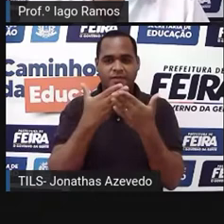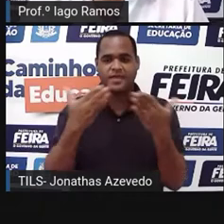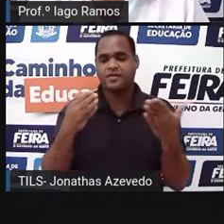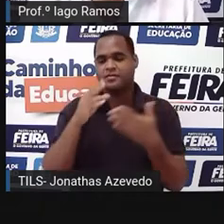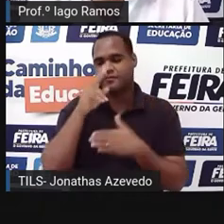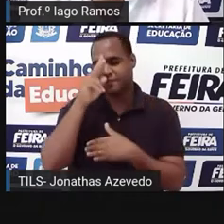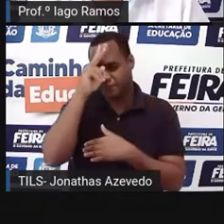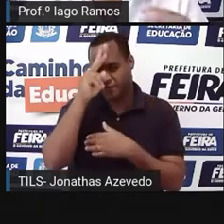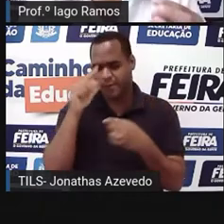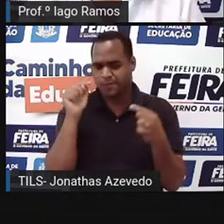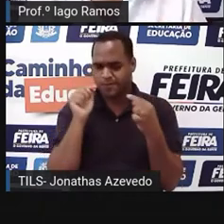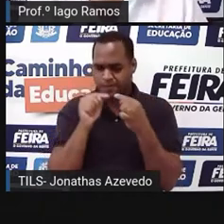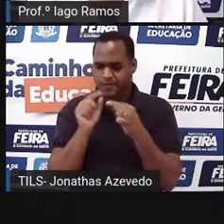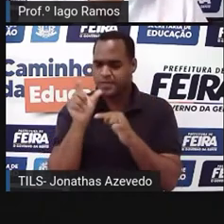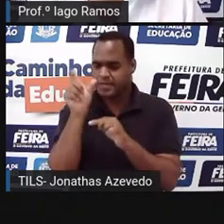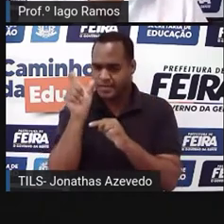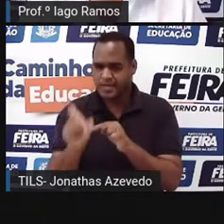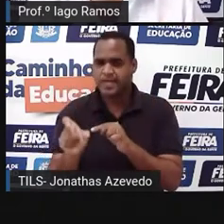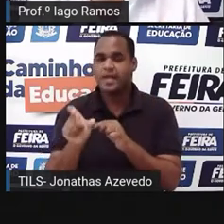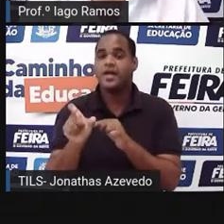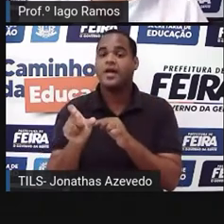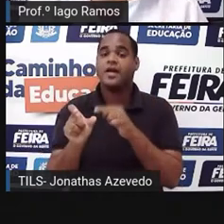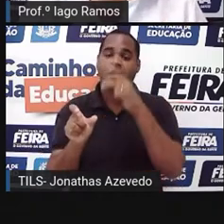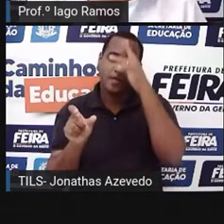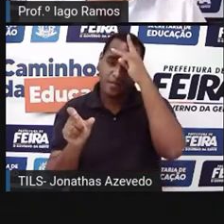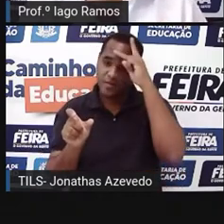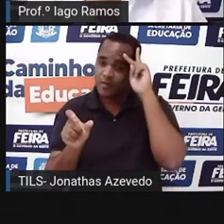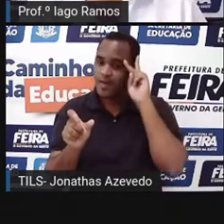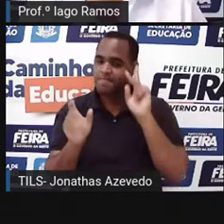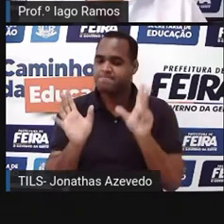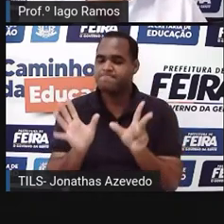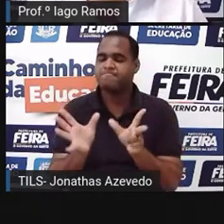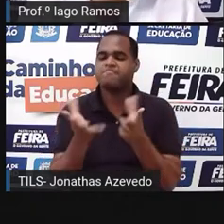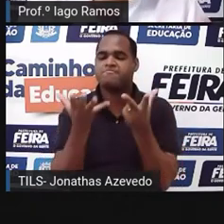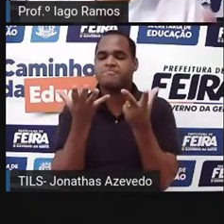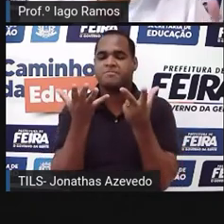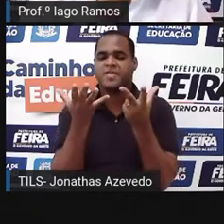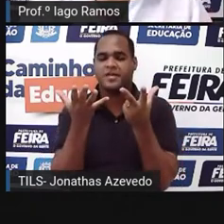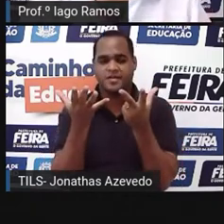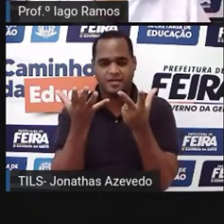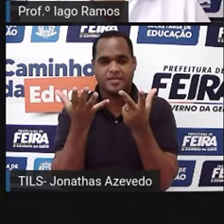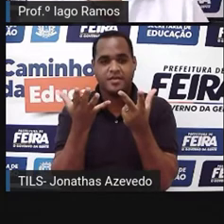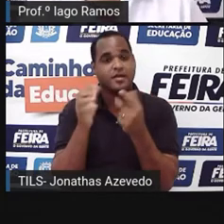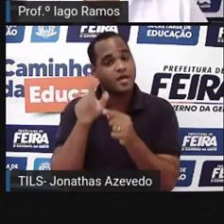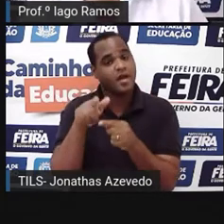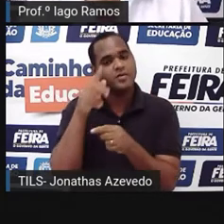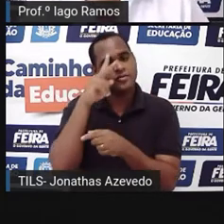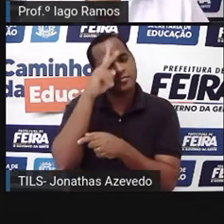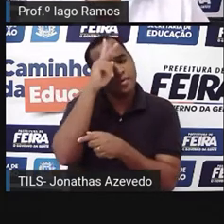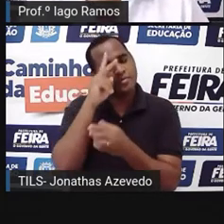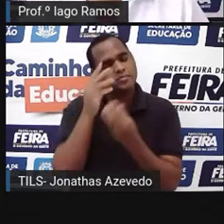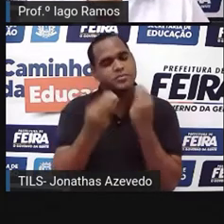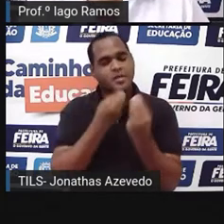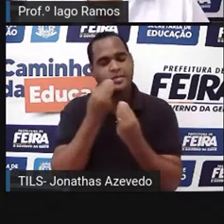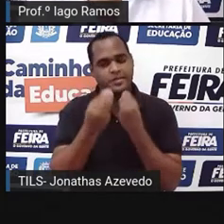parte de uma história de inspiração, tá bom? É só uma parte da história,